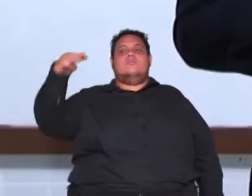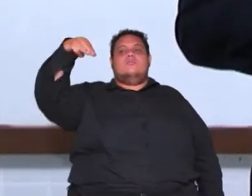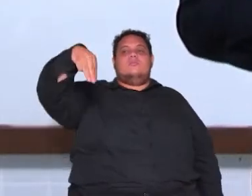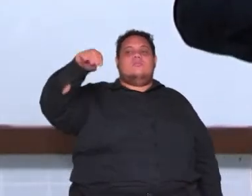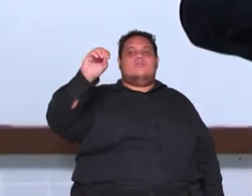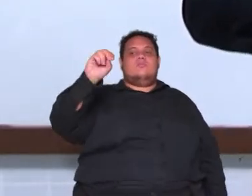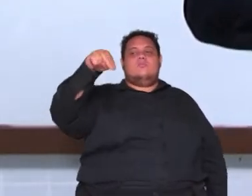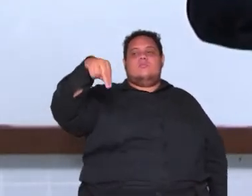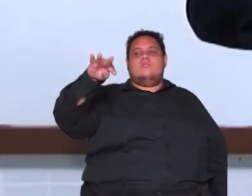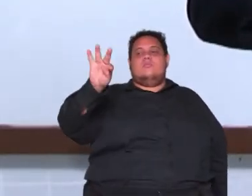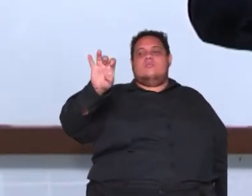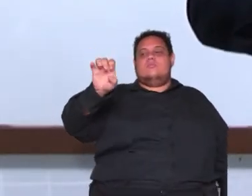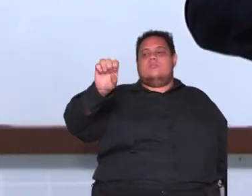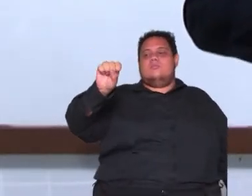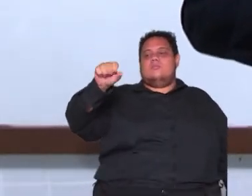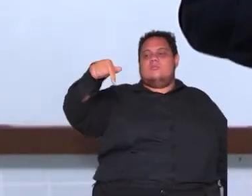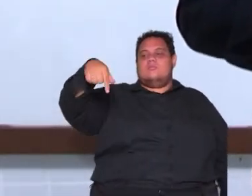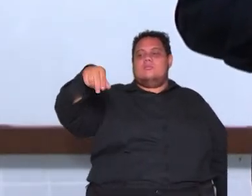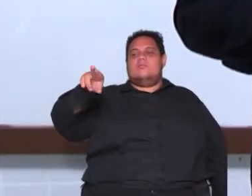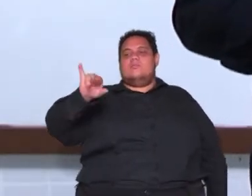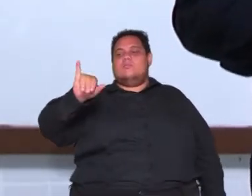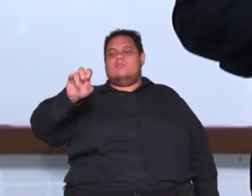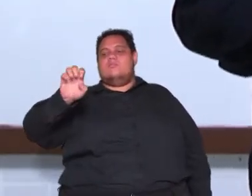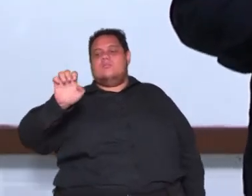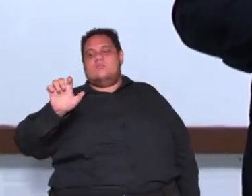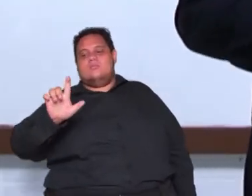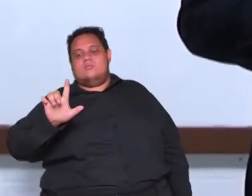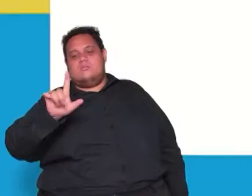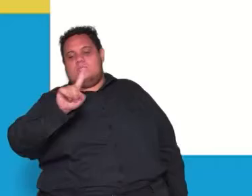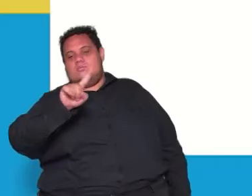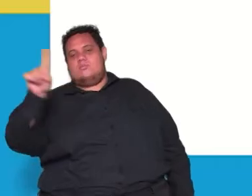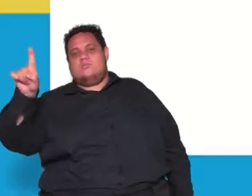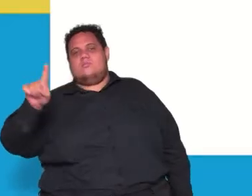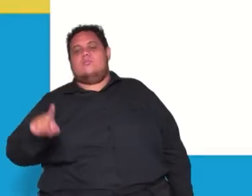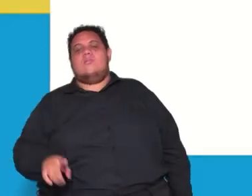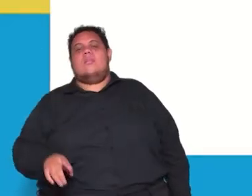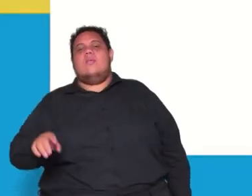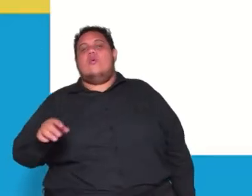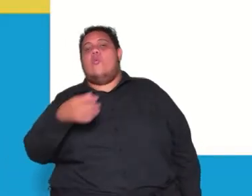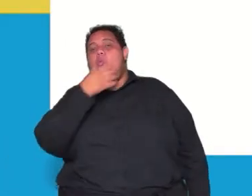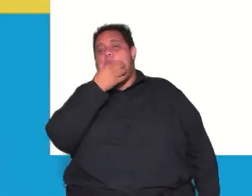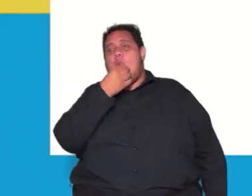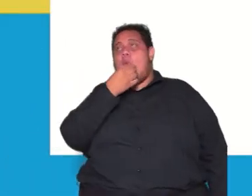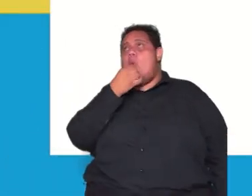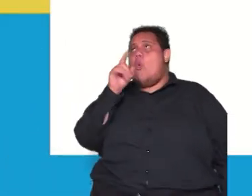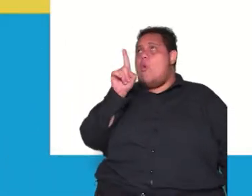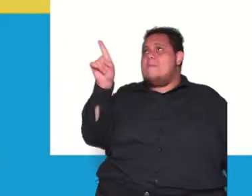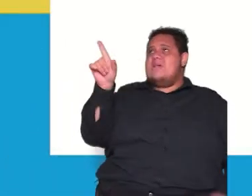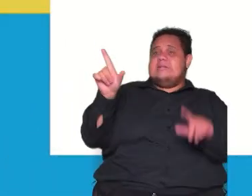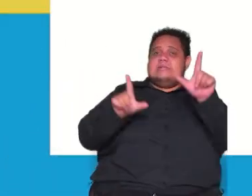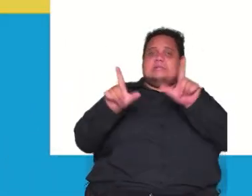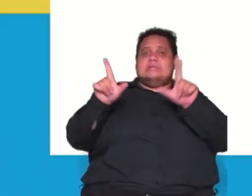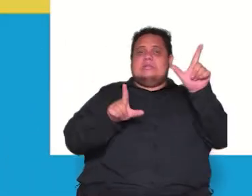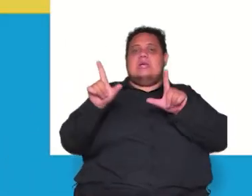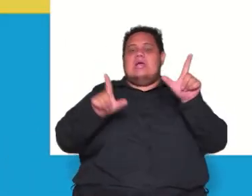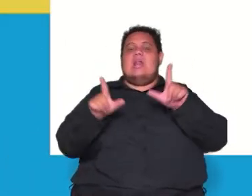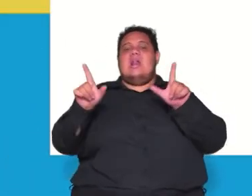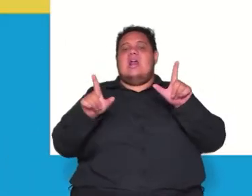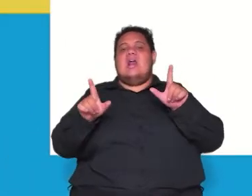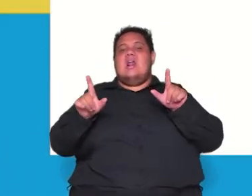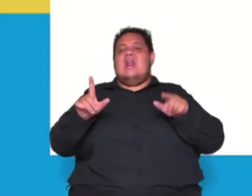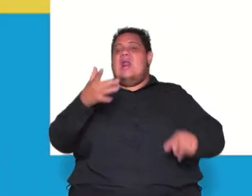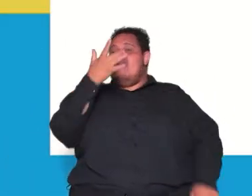Montesquieu barão de Montesquieu tá Montesquieu ele era um